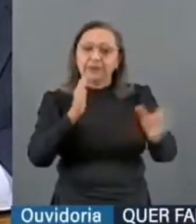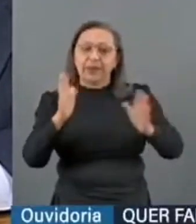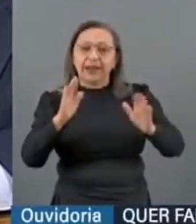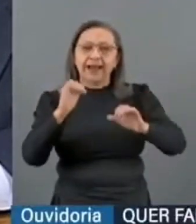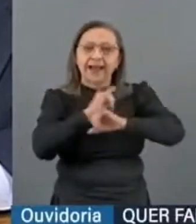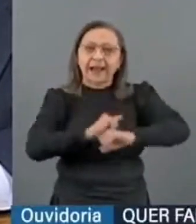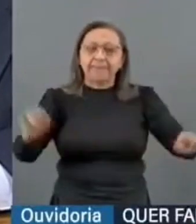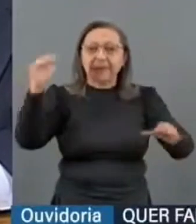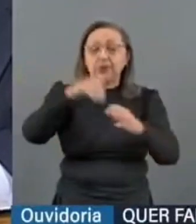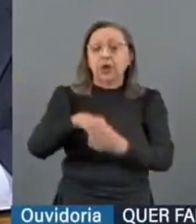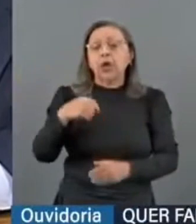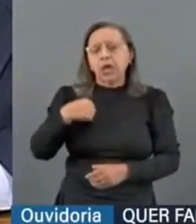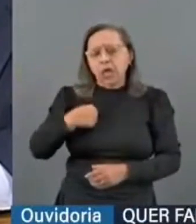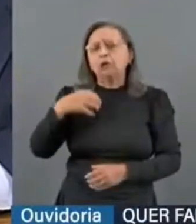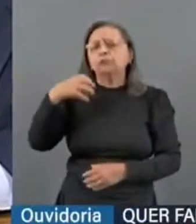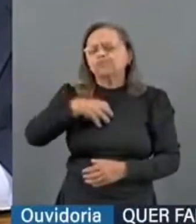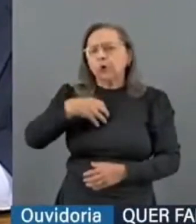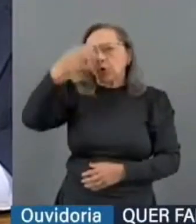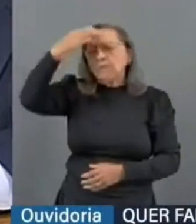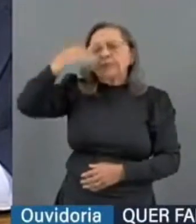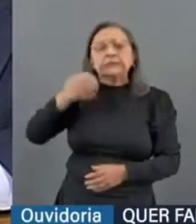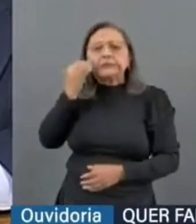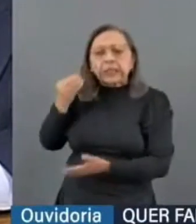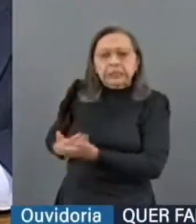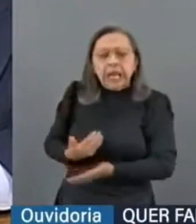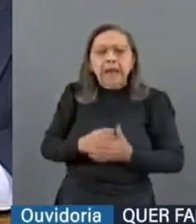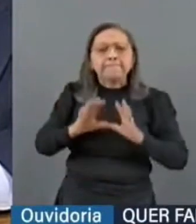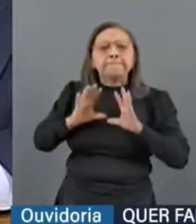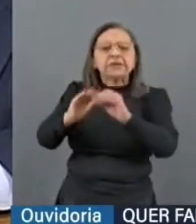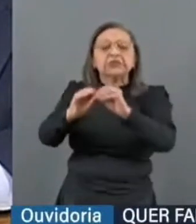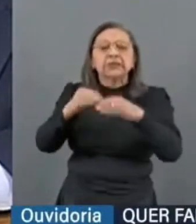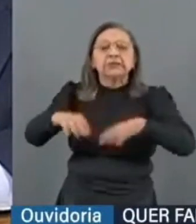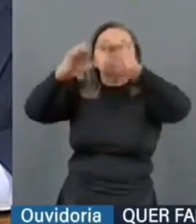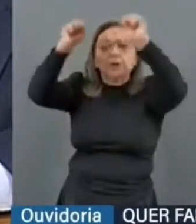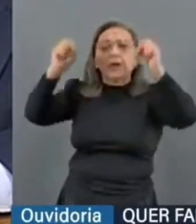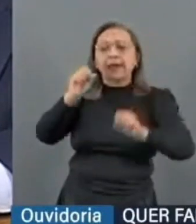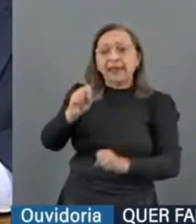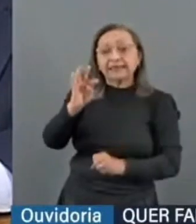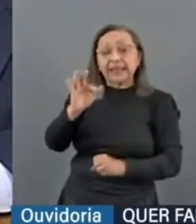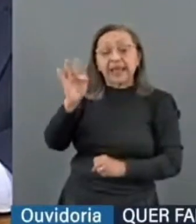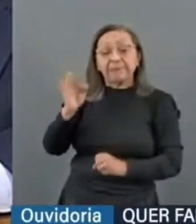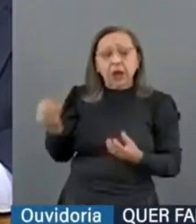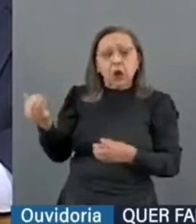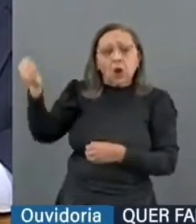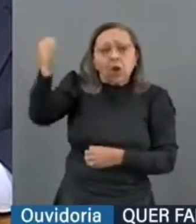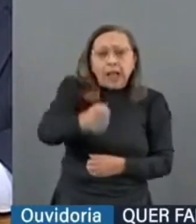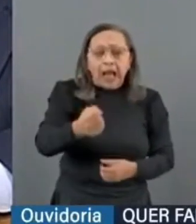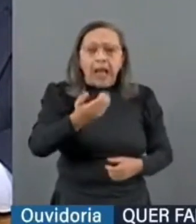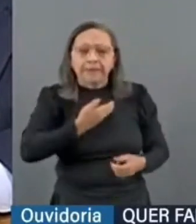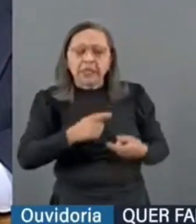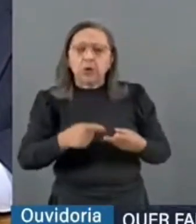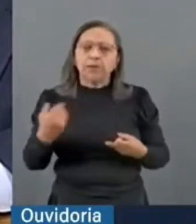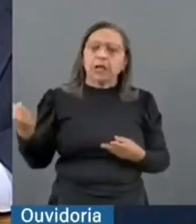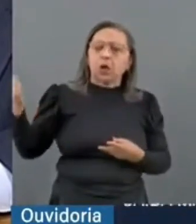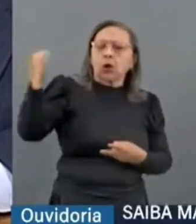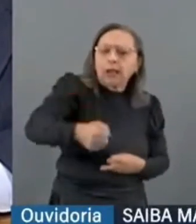Eu estou convencido que tentar mexer na Suprema Corte para colocar amigo, para colocar companheiro,